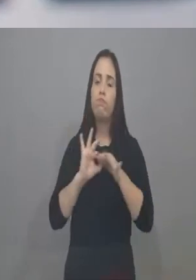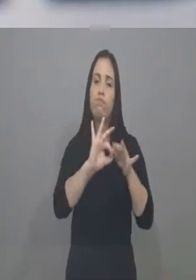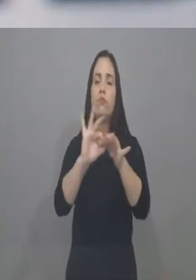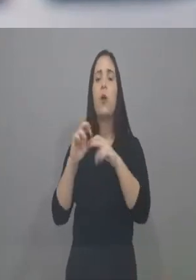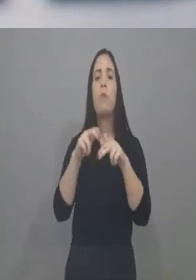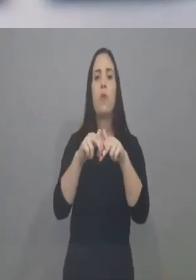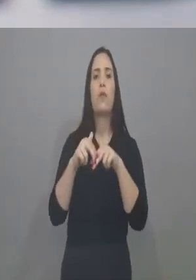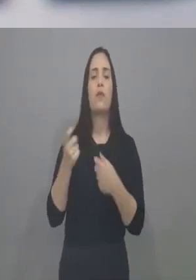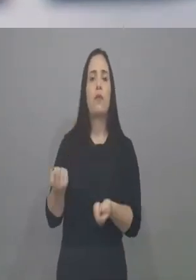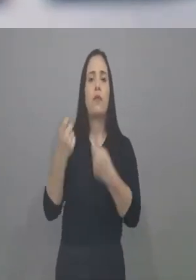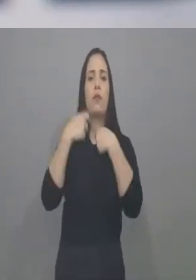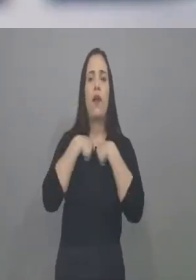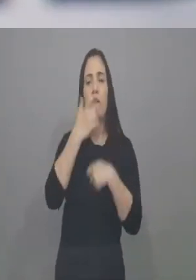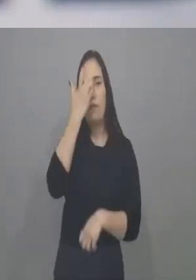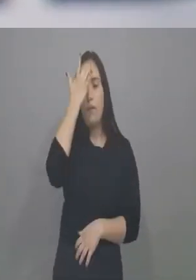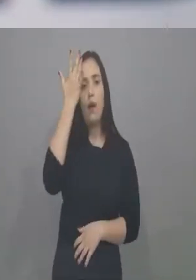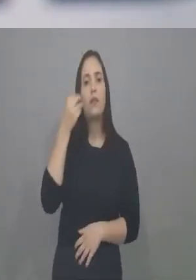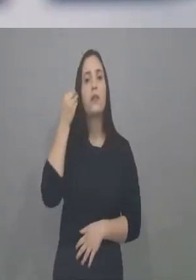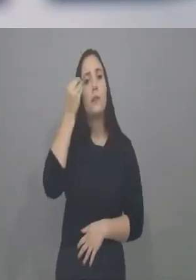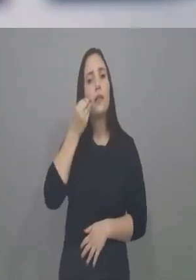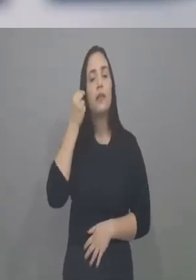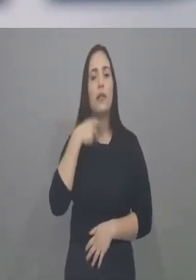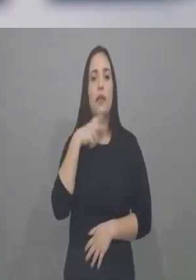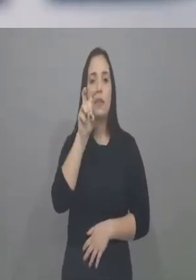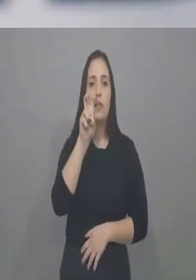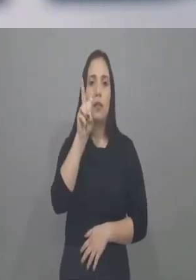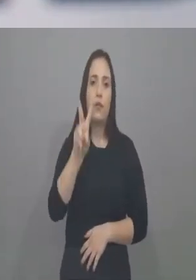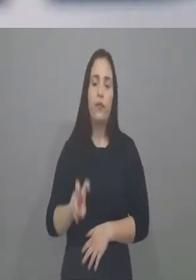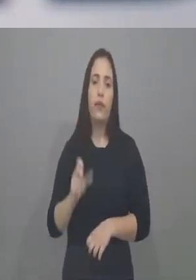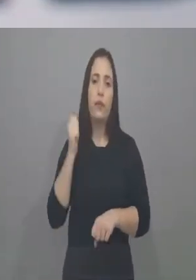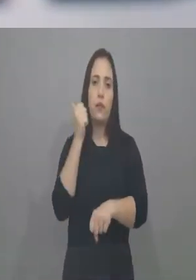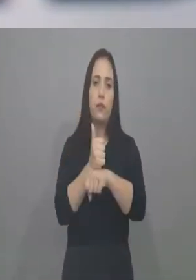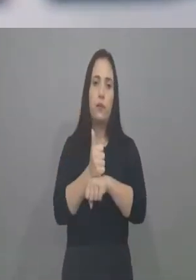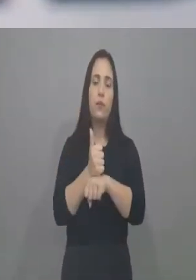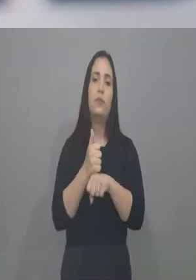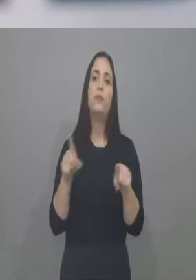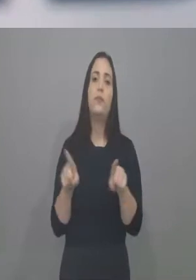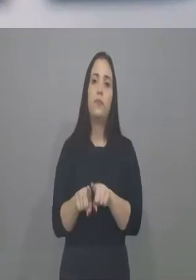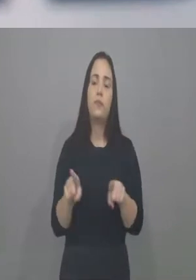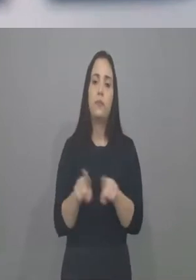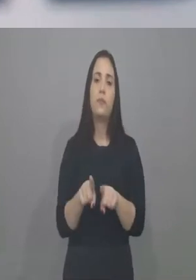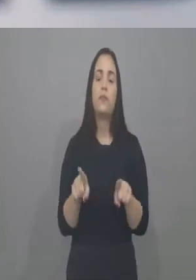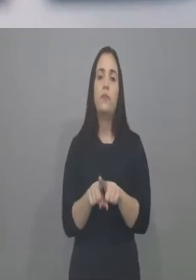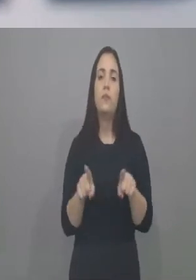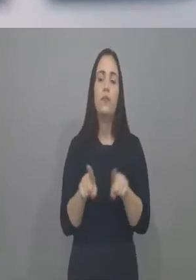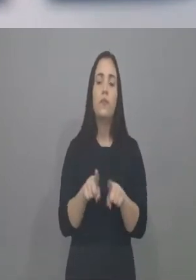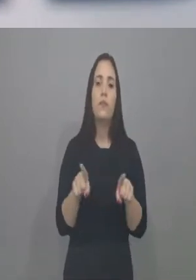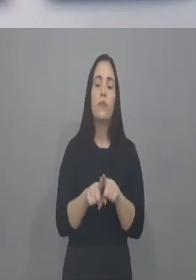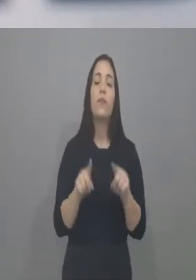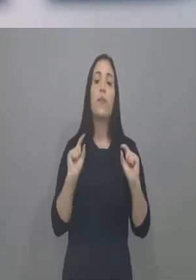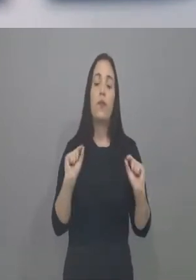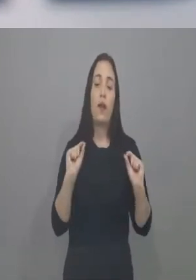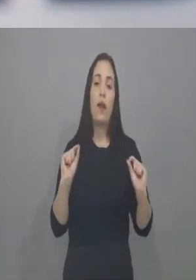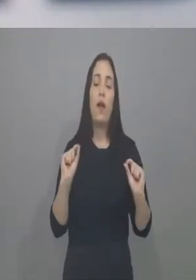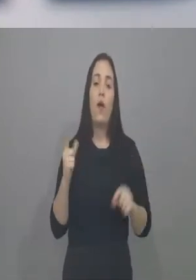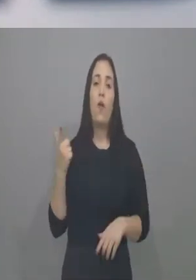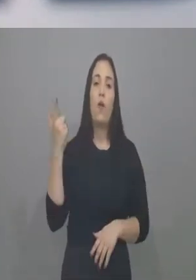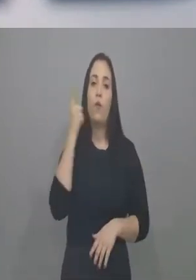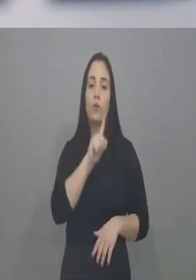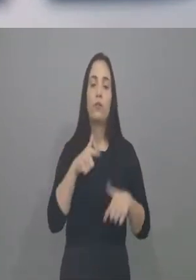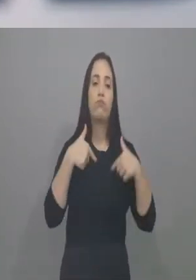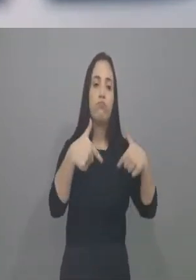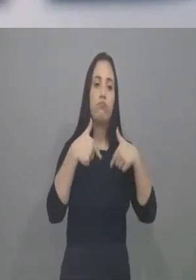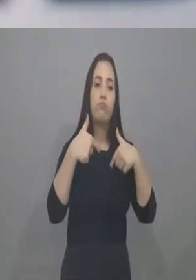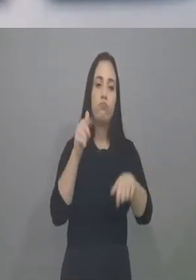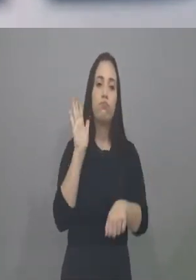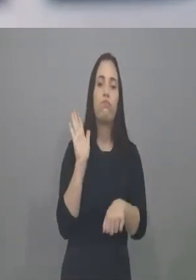isso facilitou muito a experiência de cinco mandatos de vereador e também a probabilidade de fazer alguma coisa